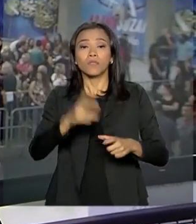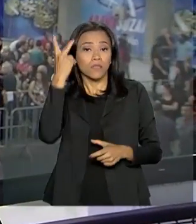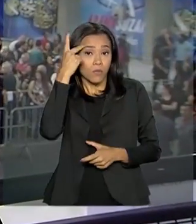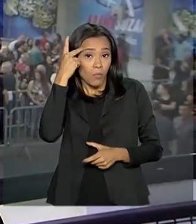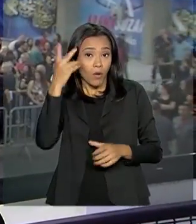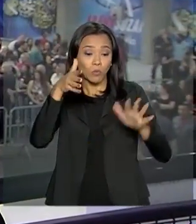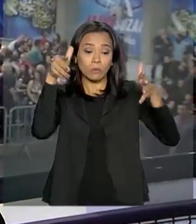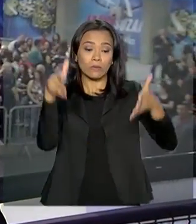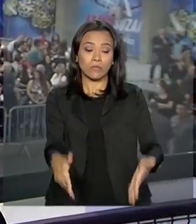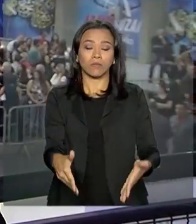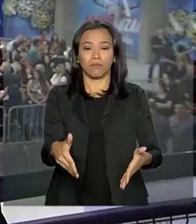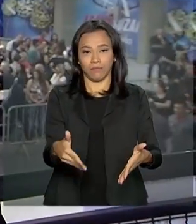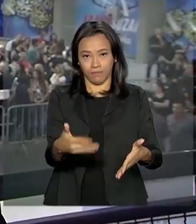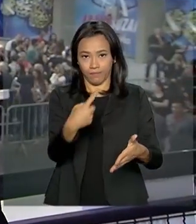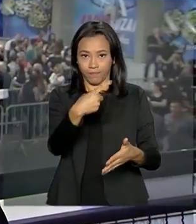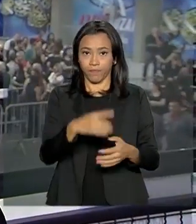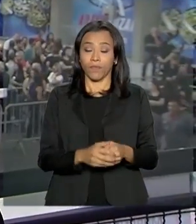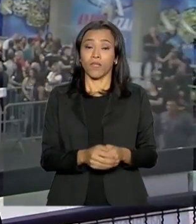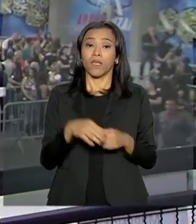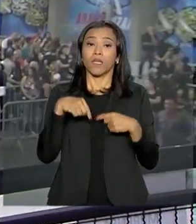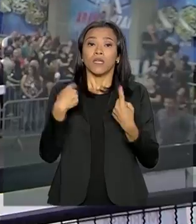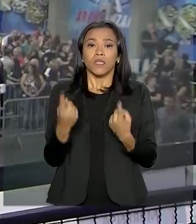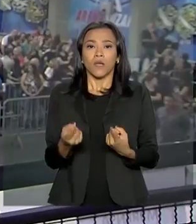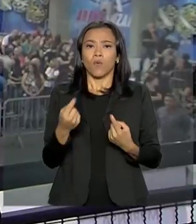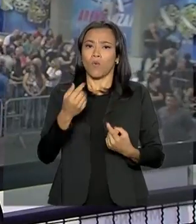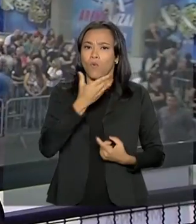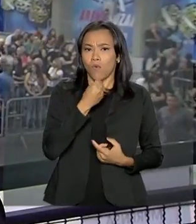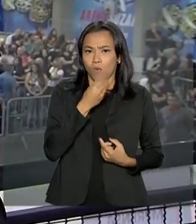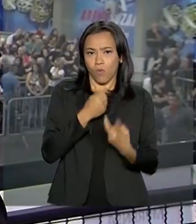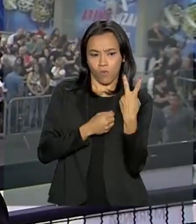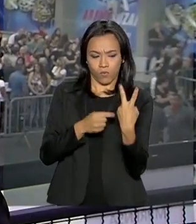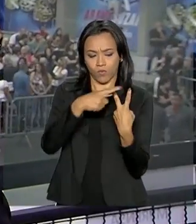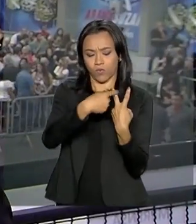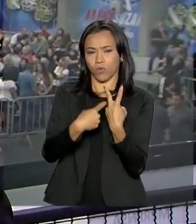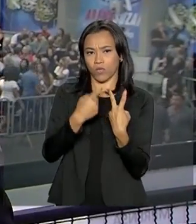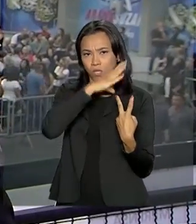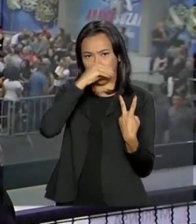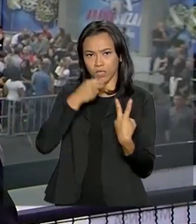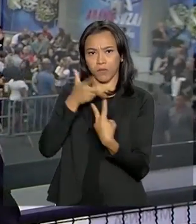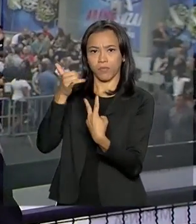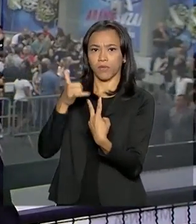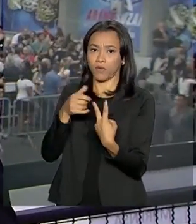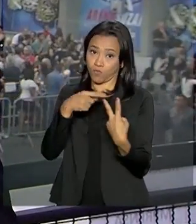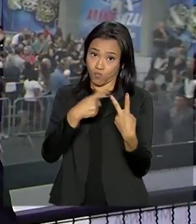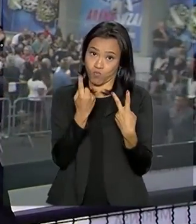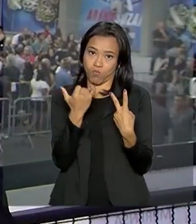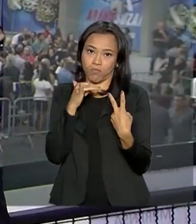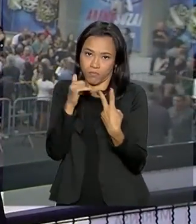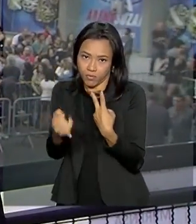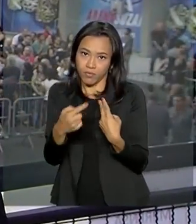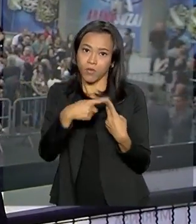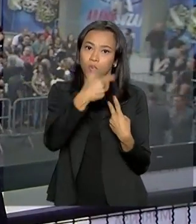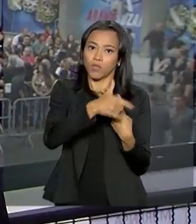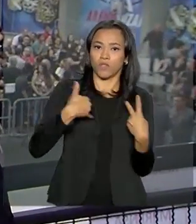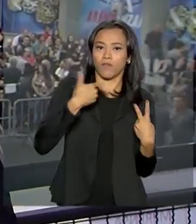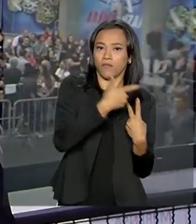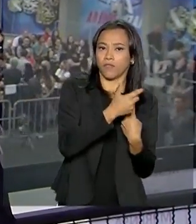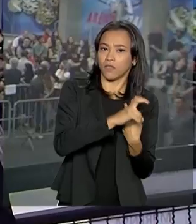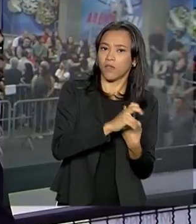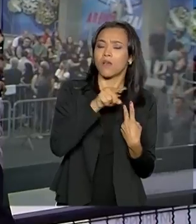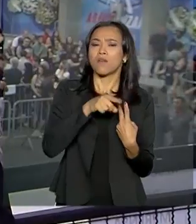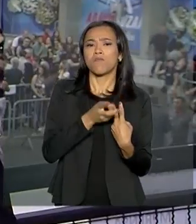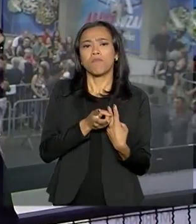corpo dos dois autores, o Guilherme Tonte e Luiz Henrique de Castro, os corpos deles